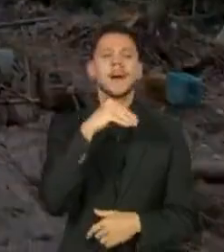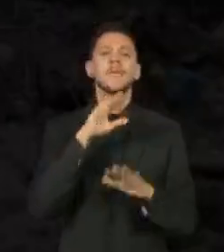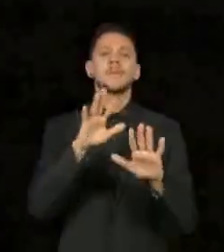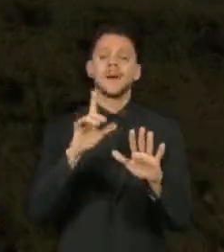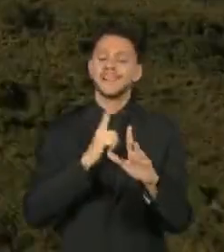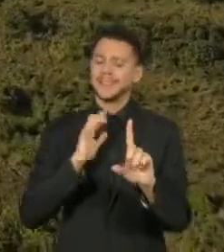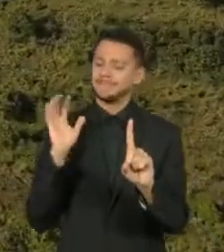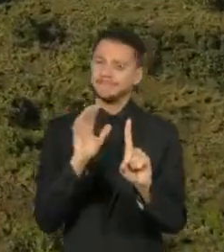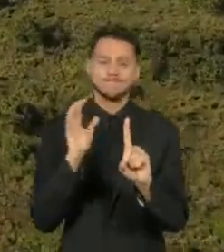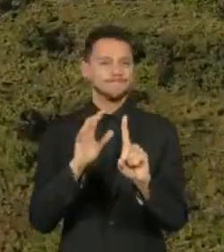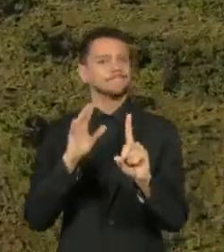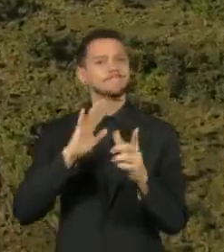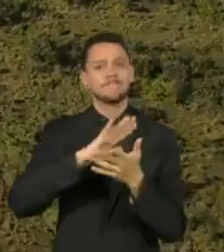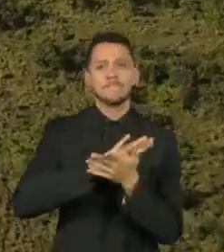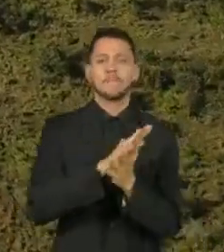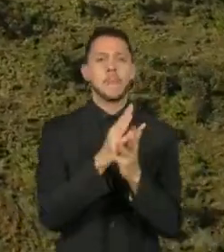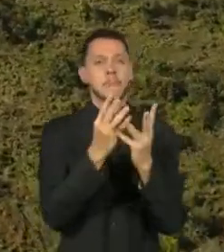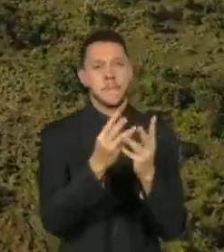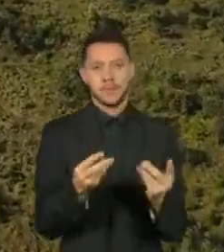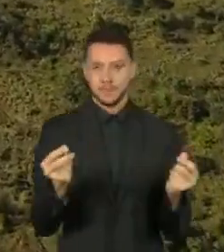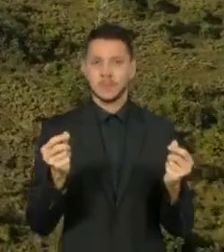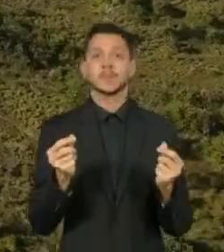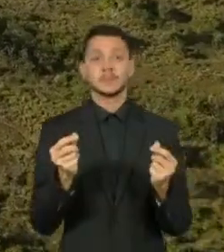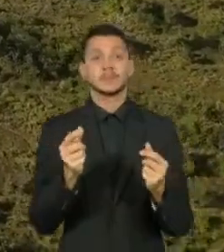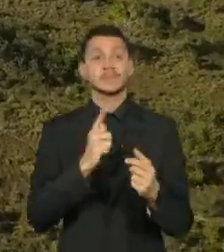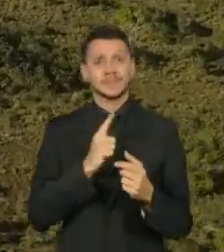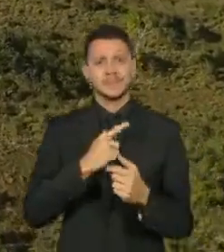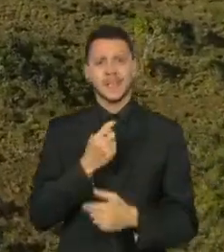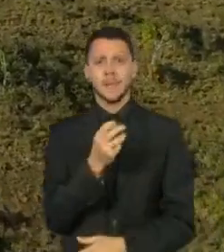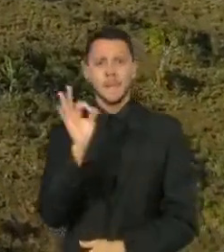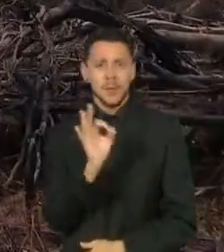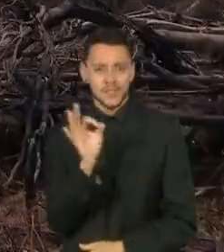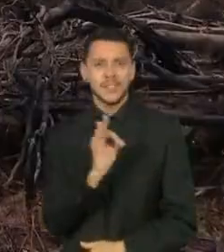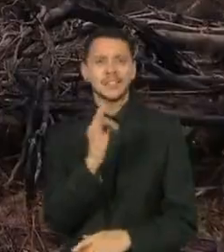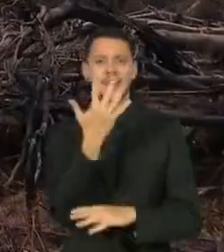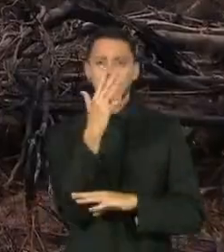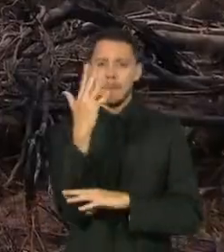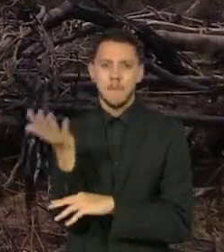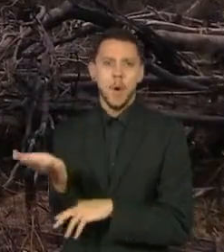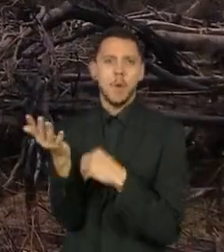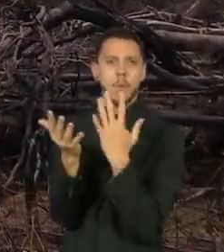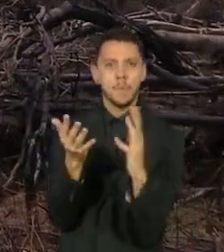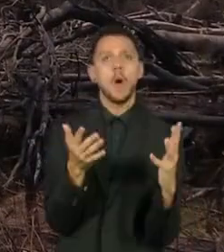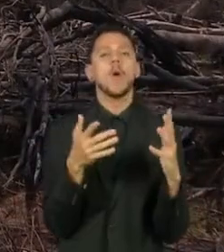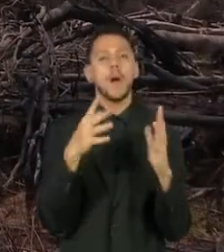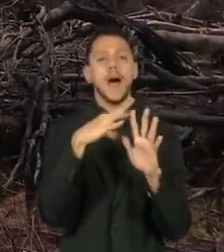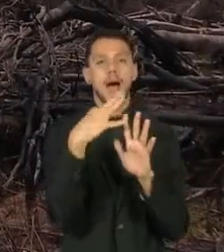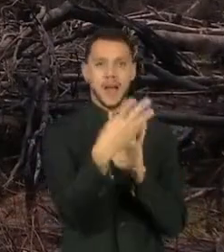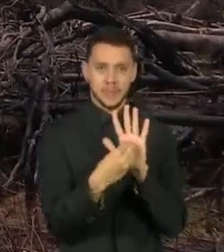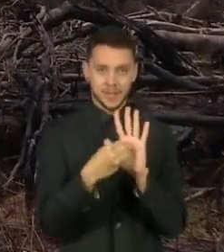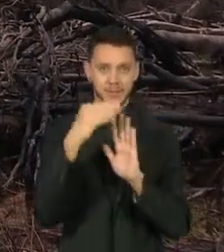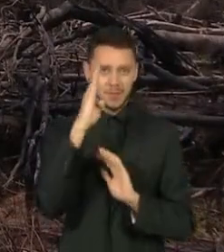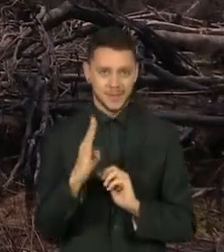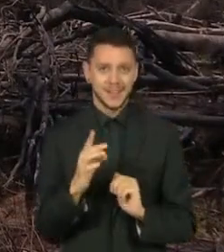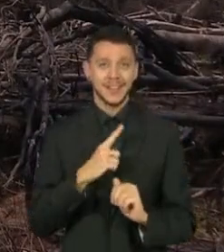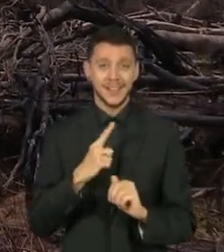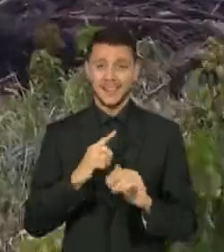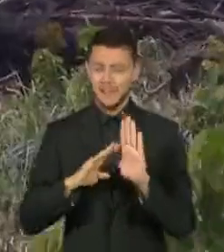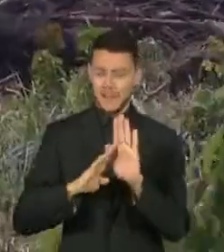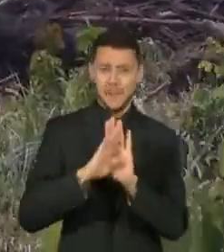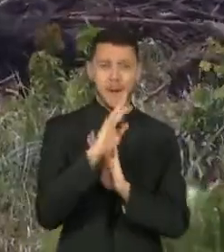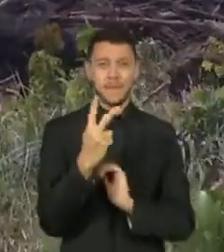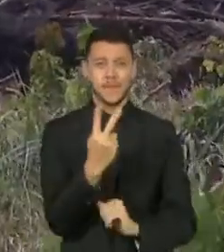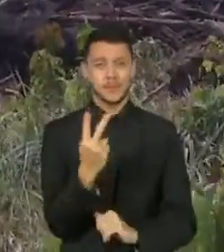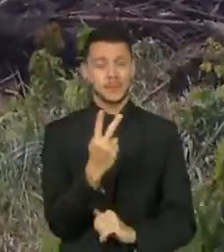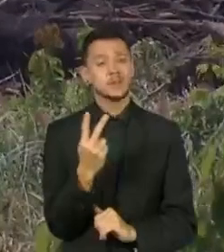ameaçado. A taxa de desmatamento na Amazônia Legal Brasileira teve um aumento de quase 22% em um ano,